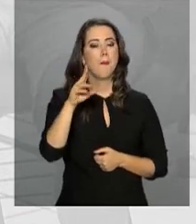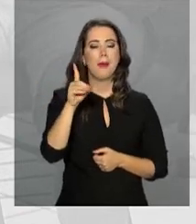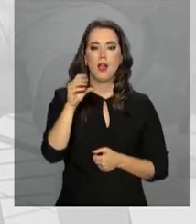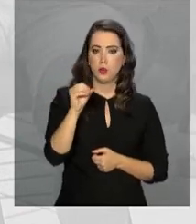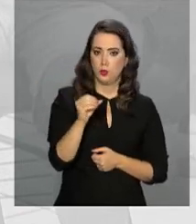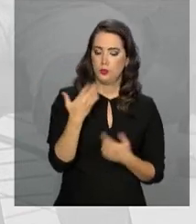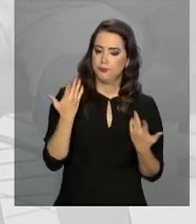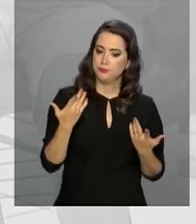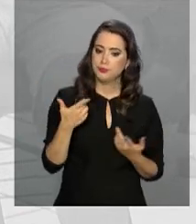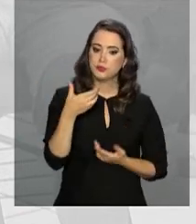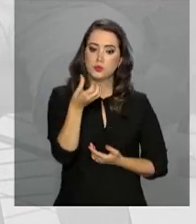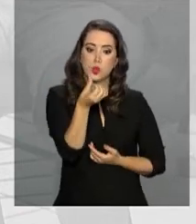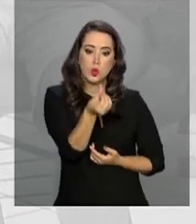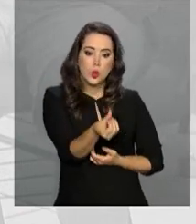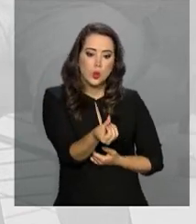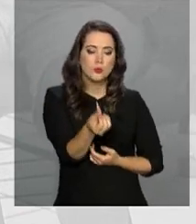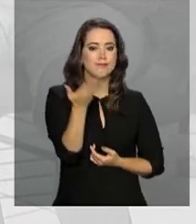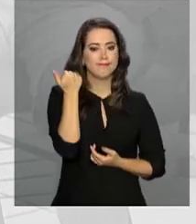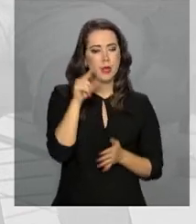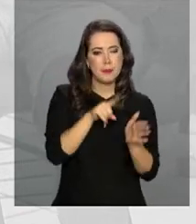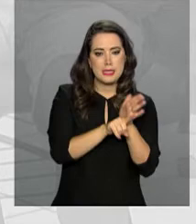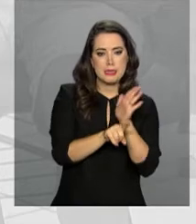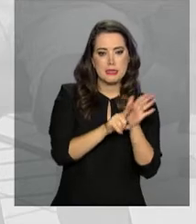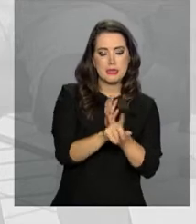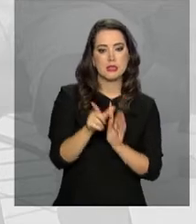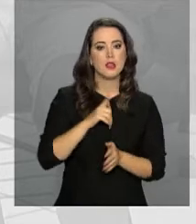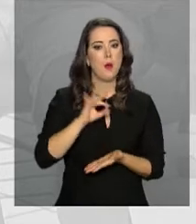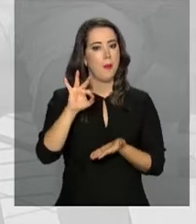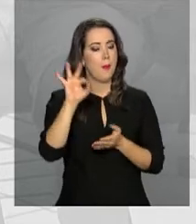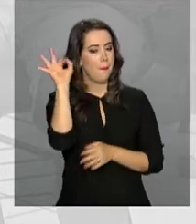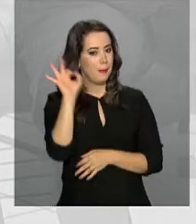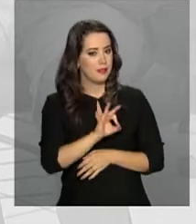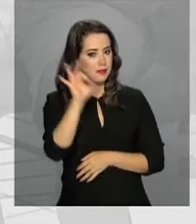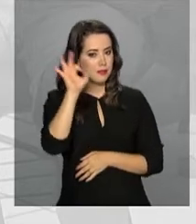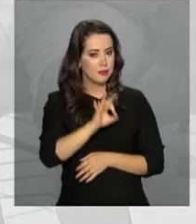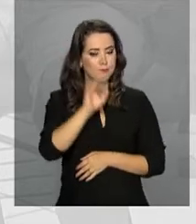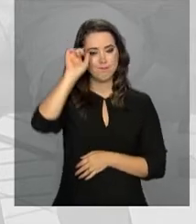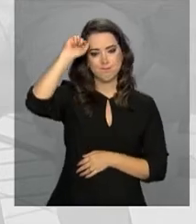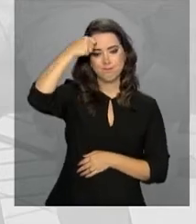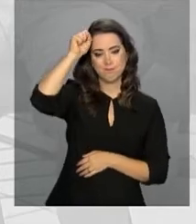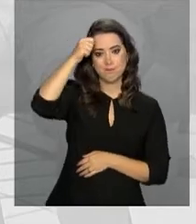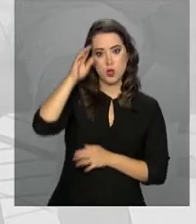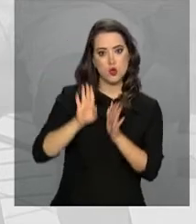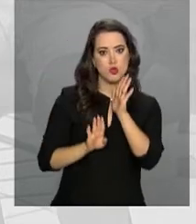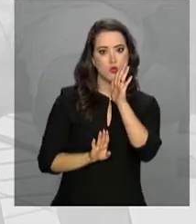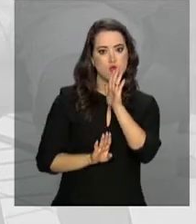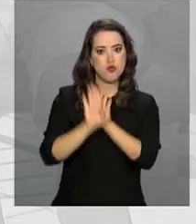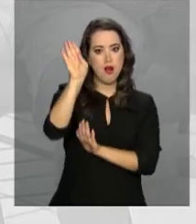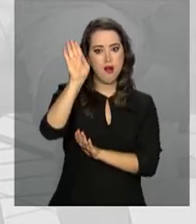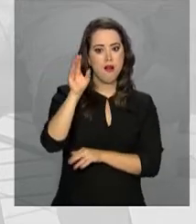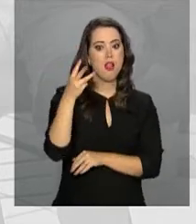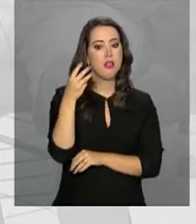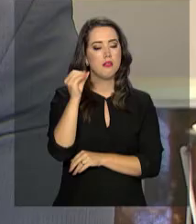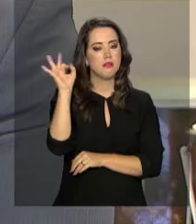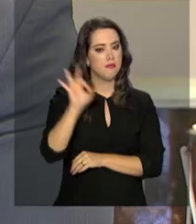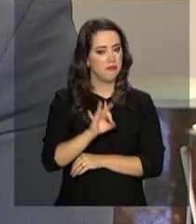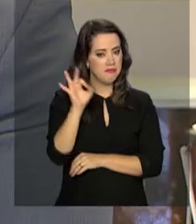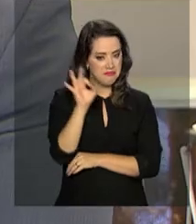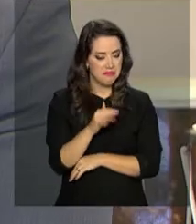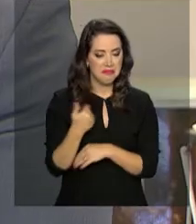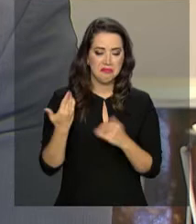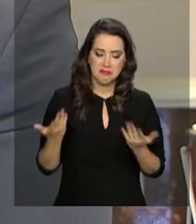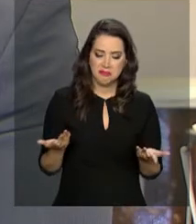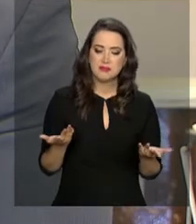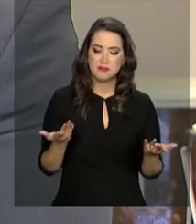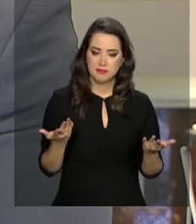2016, ano do último censo, o percentual de negros matriculados subiu para 30%. Havia